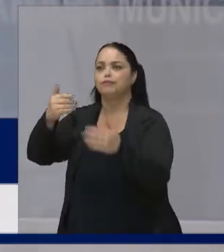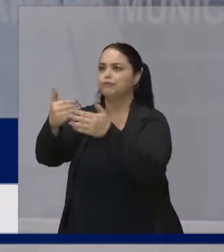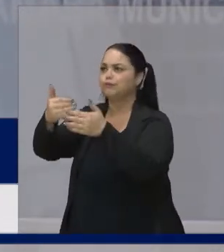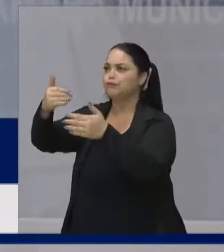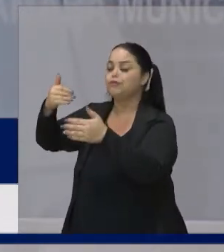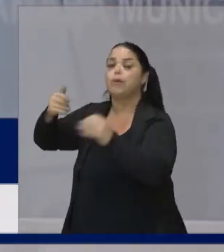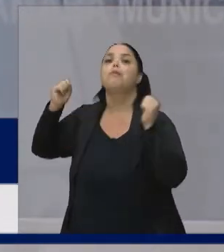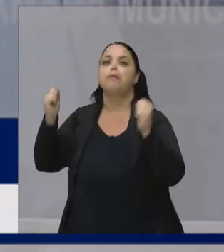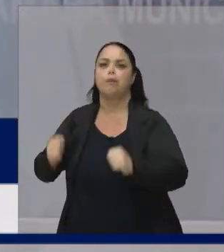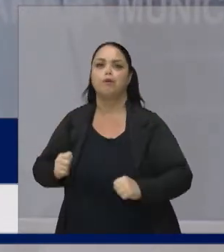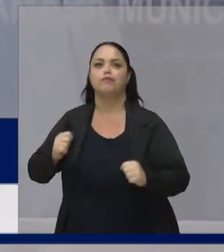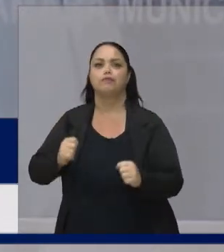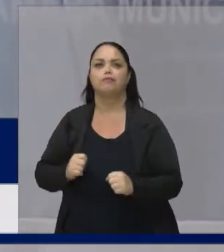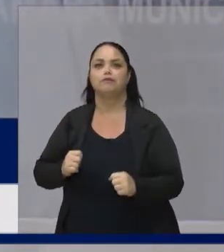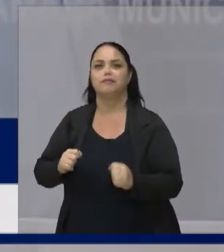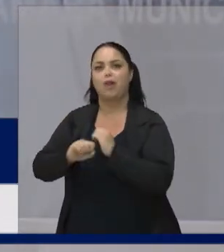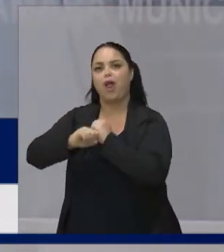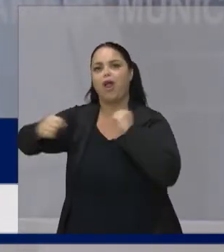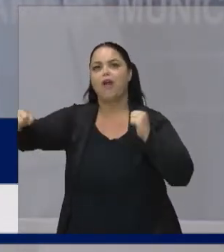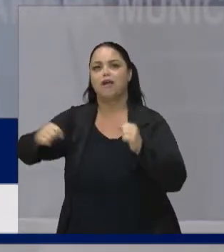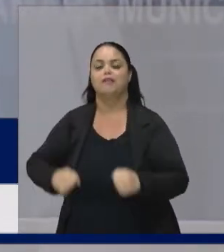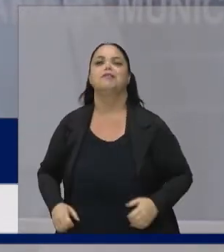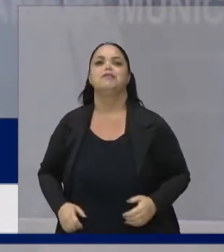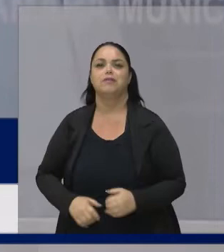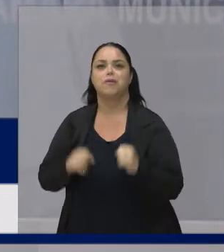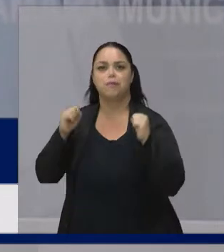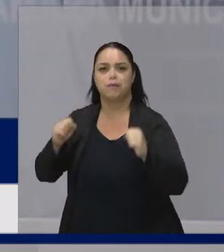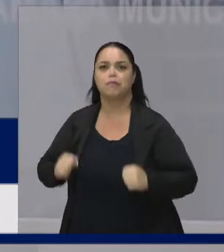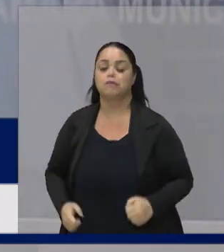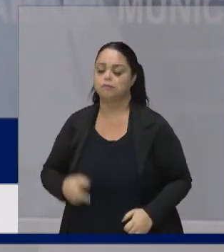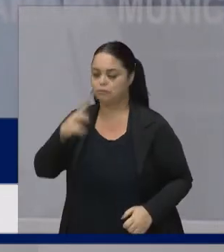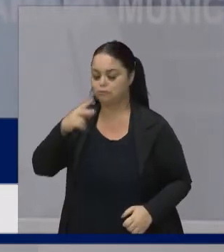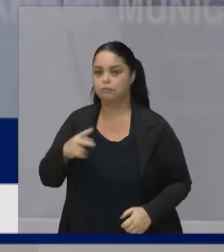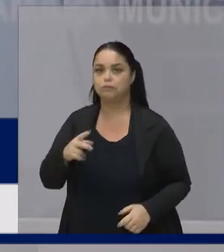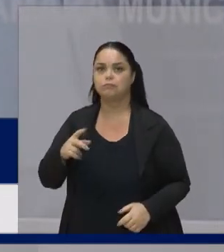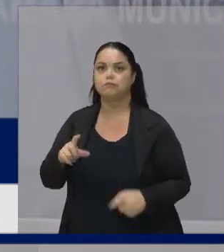continuar Realizando grandes coisas Só depende de você